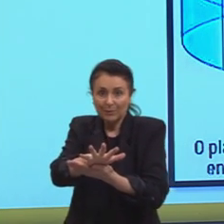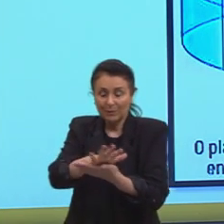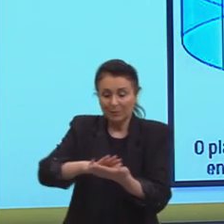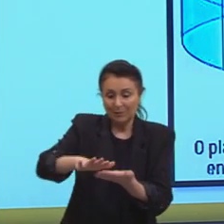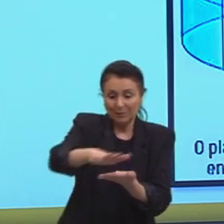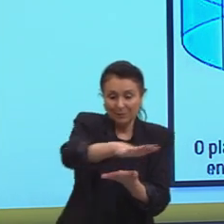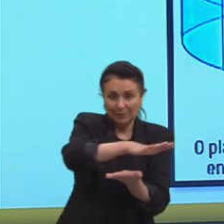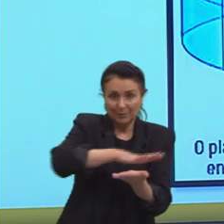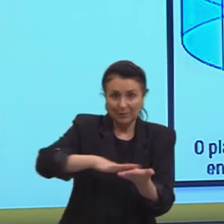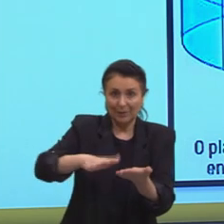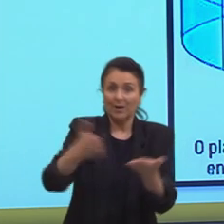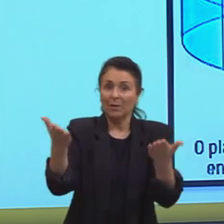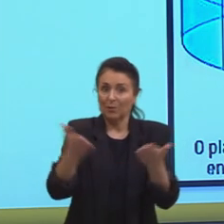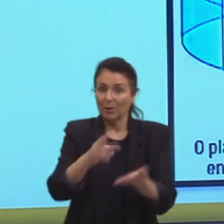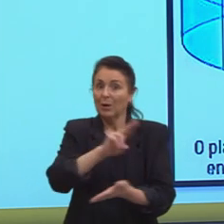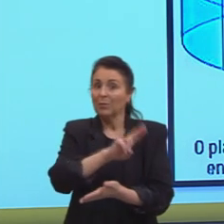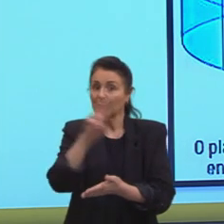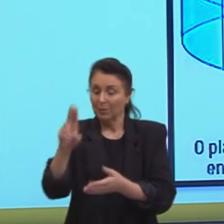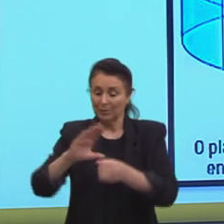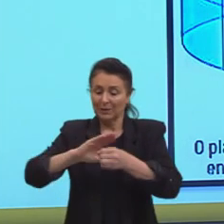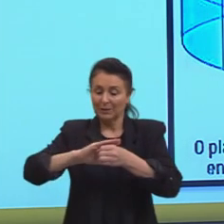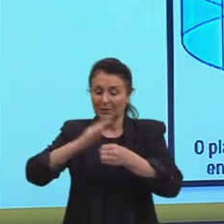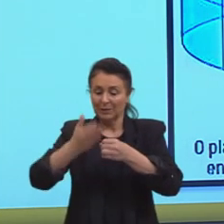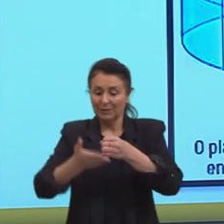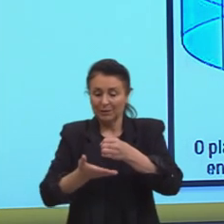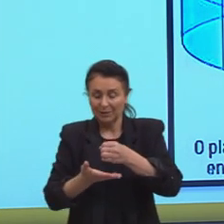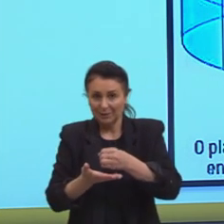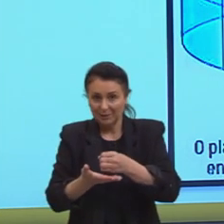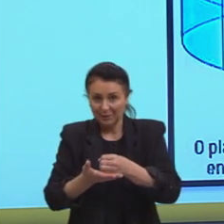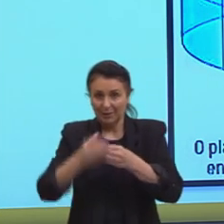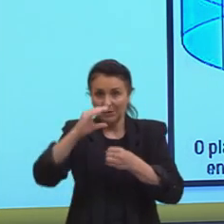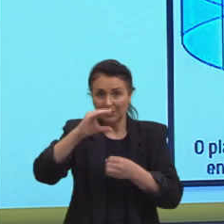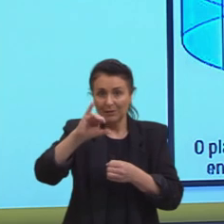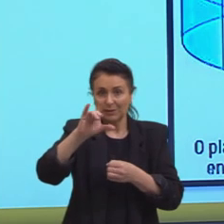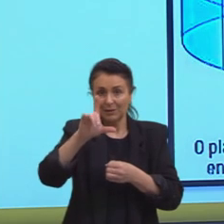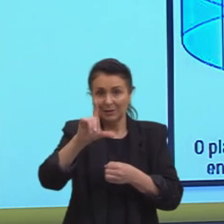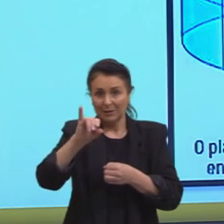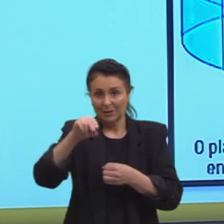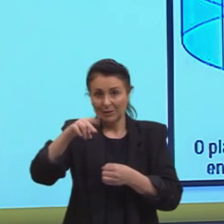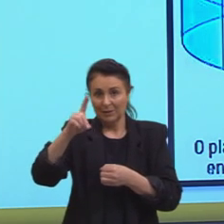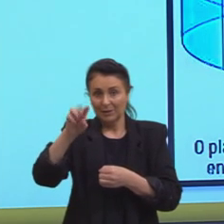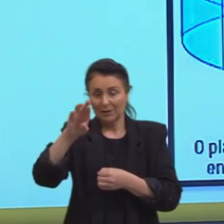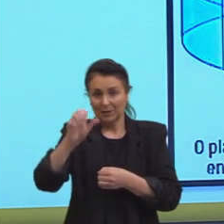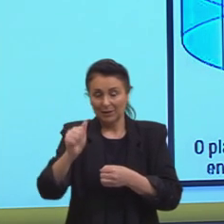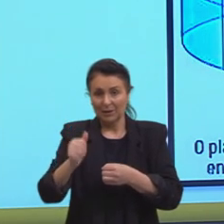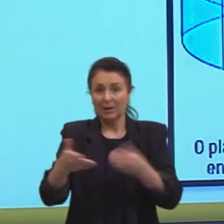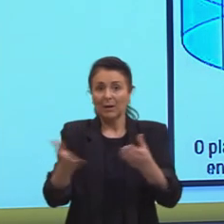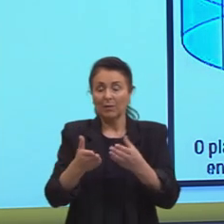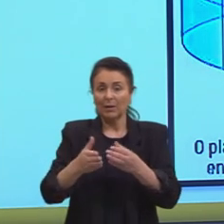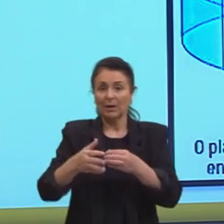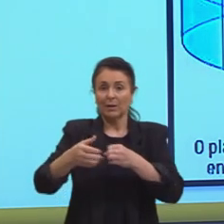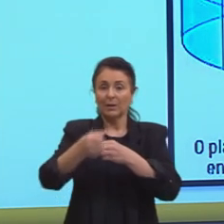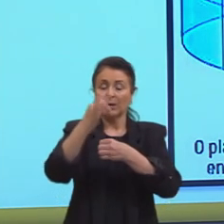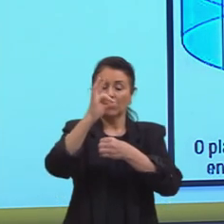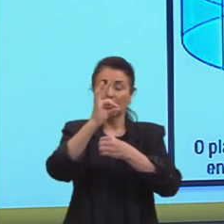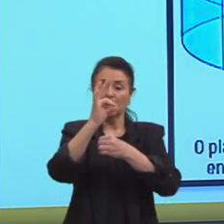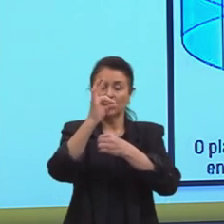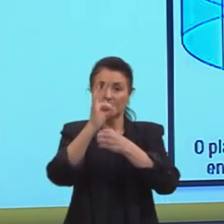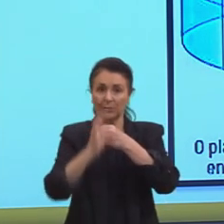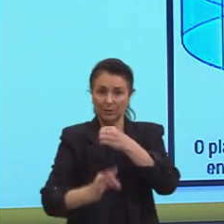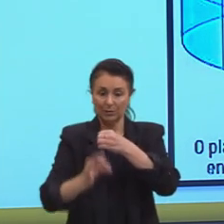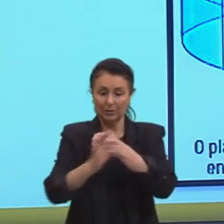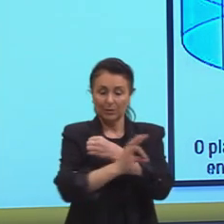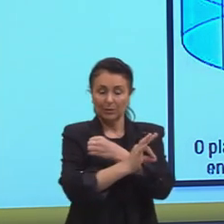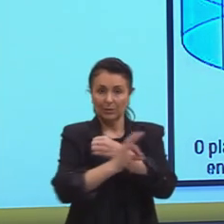projeção cilíndrica, correto? E aqui nós temos, então, os paralelos e os meridianos são retos e perpendiculares